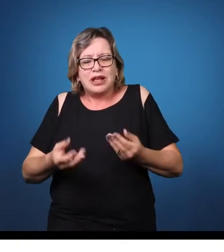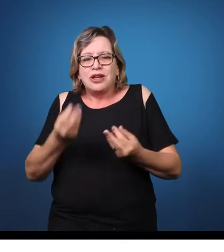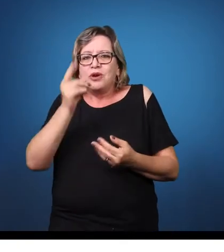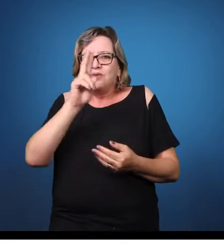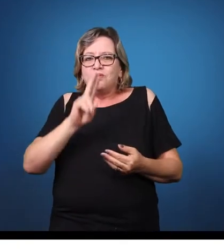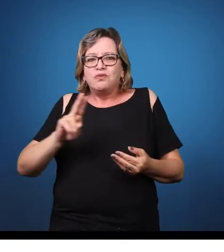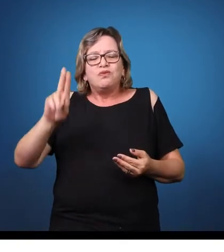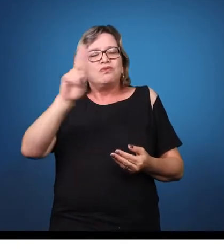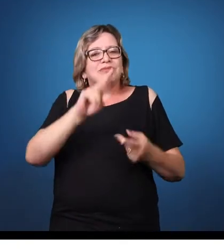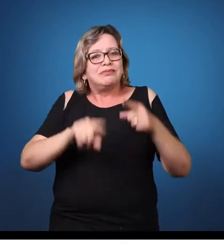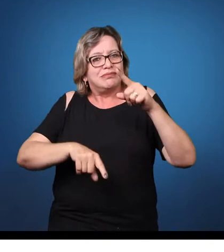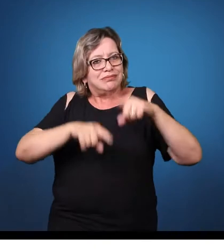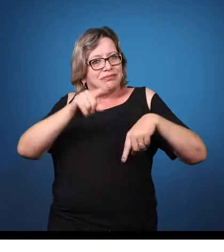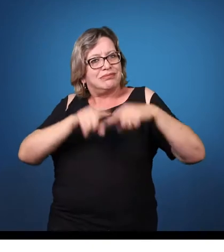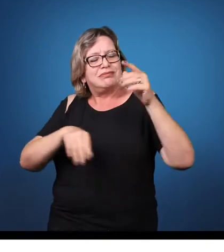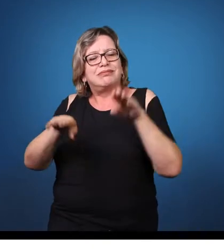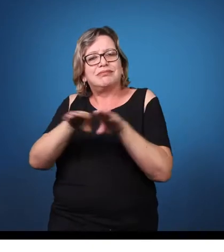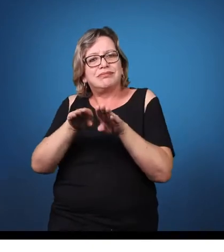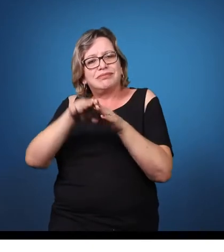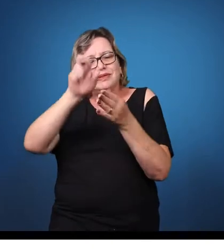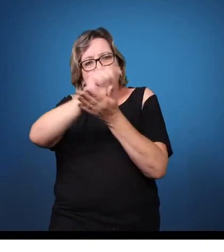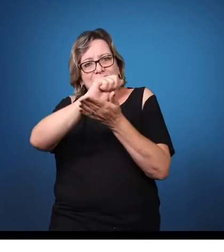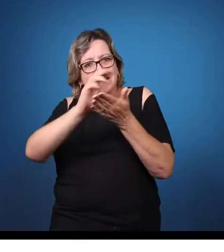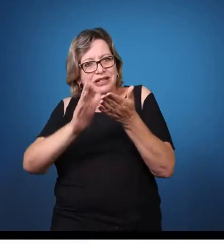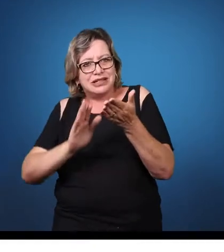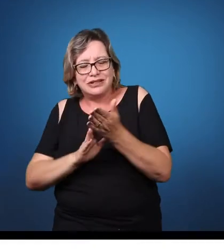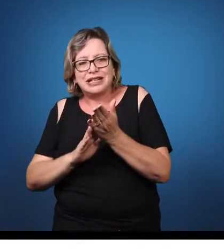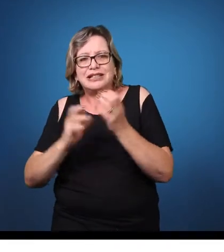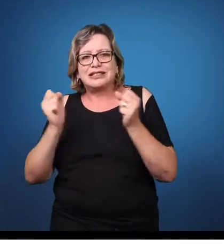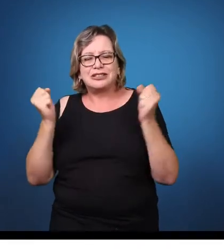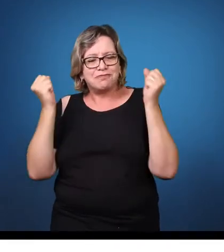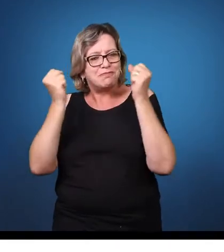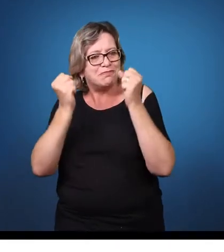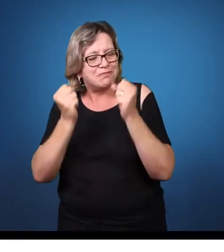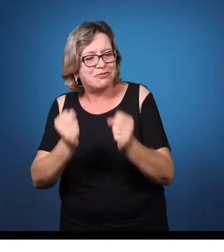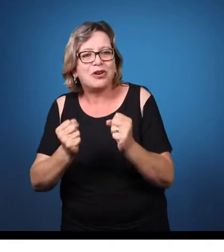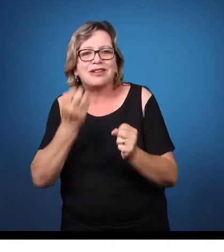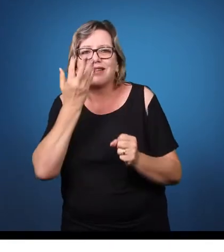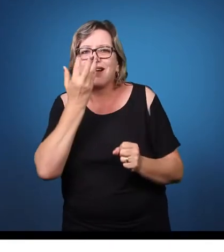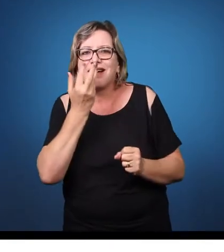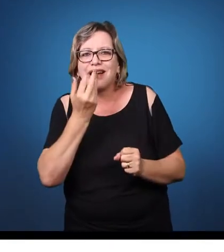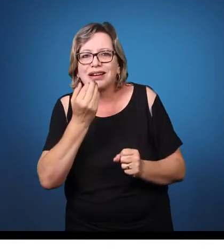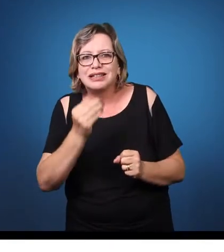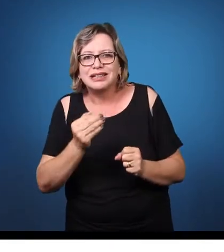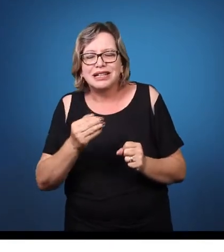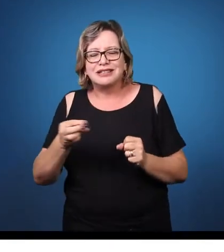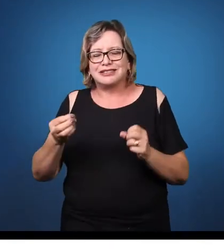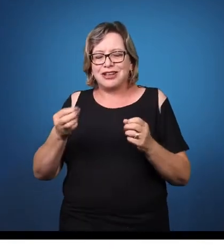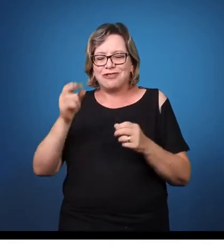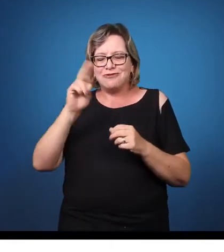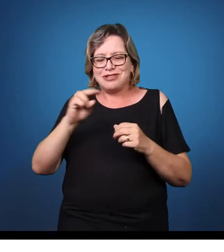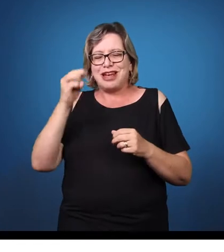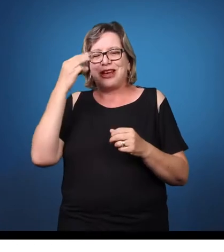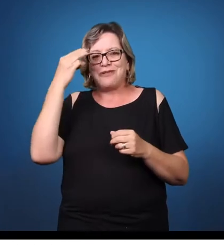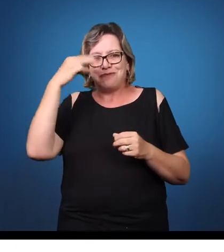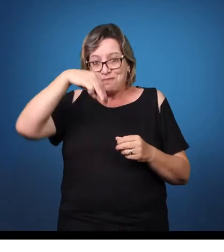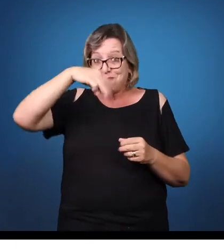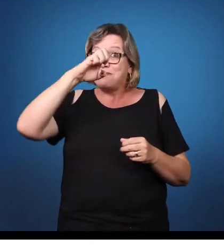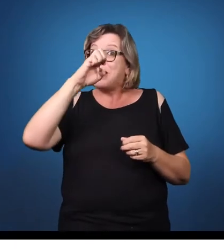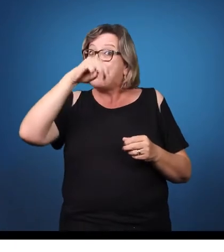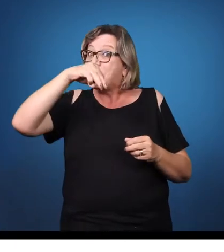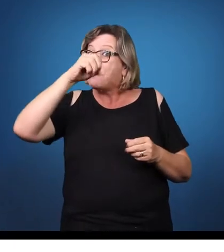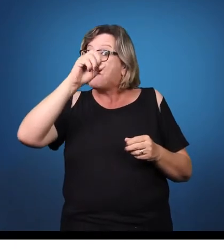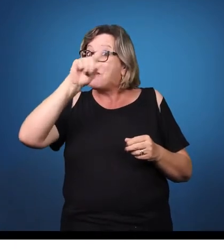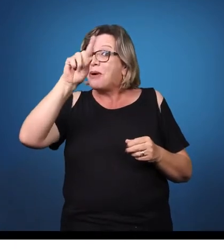Mas isso não pode ser de maneira mecânica, né? Então, eu vou passar lá uma lista de palavras para ela